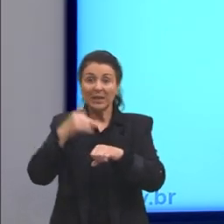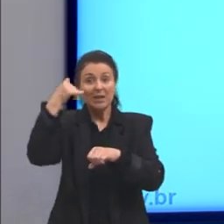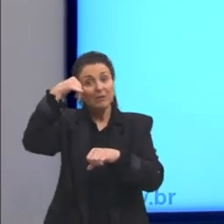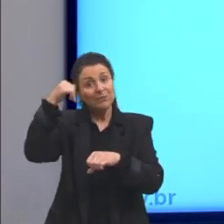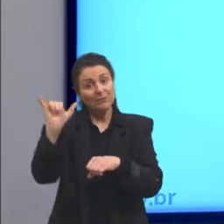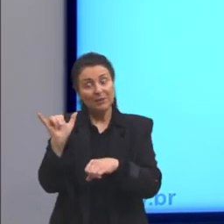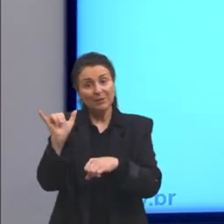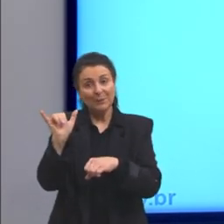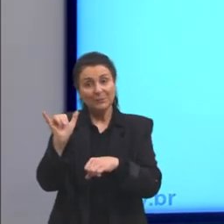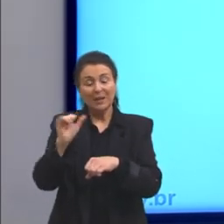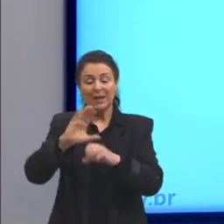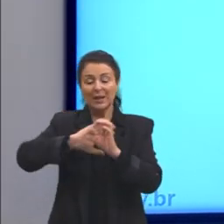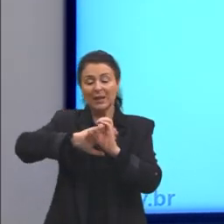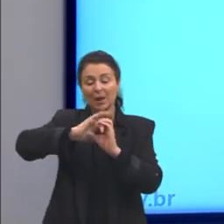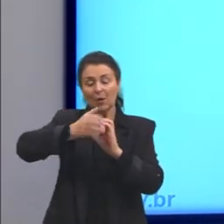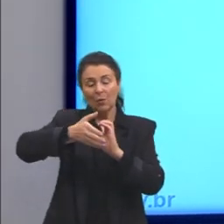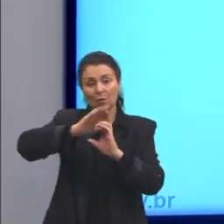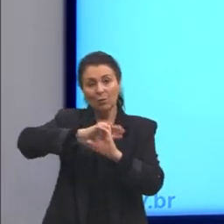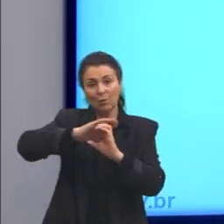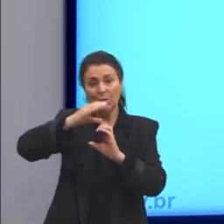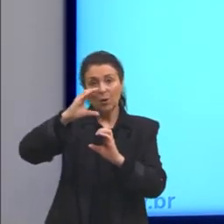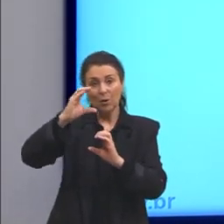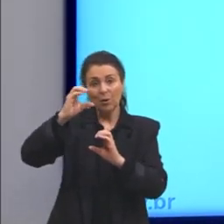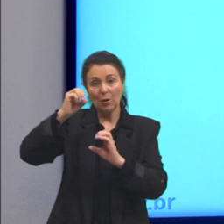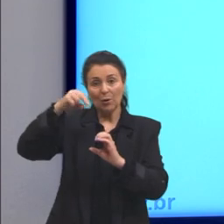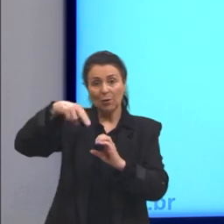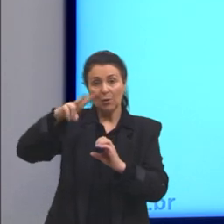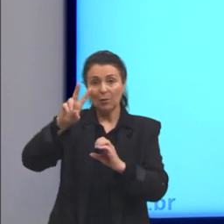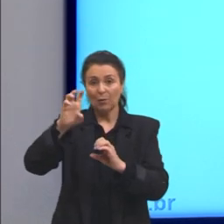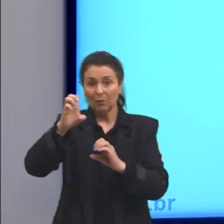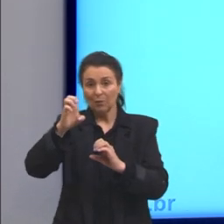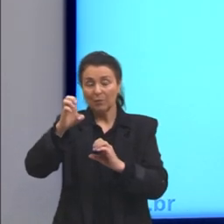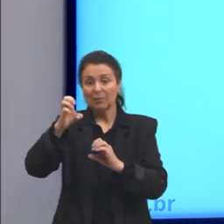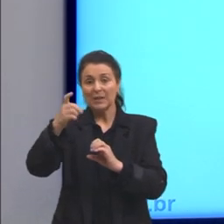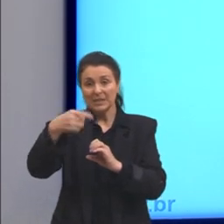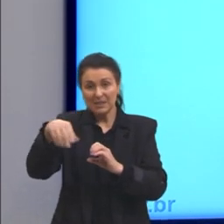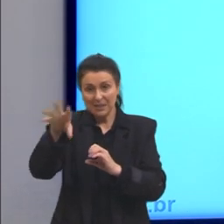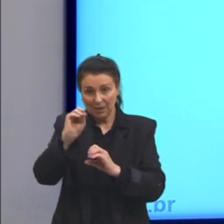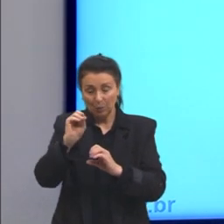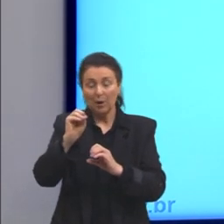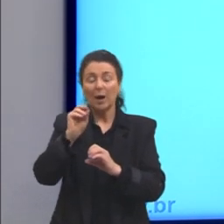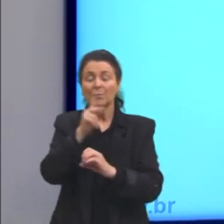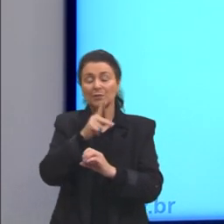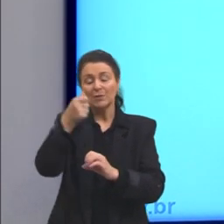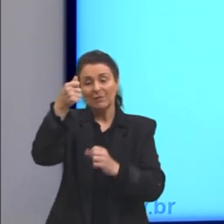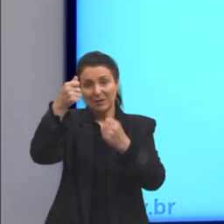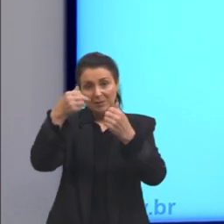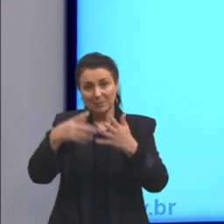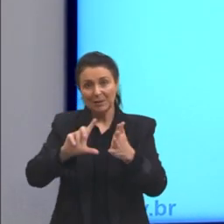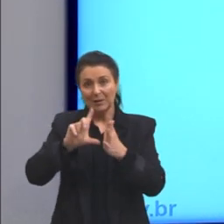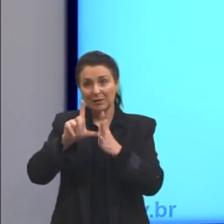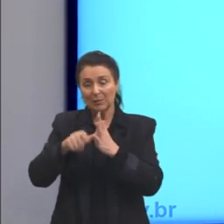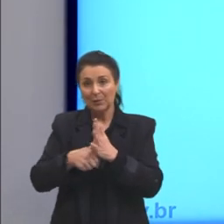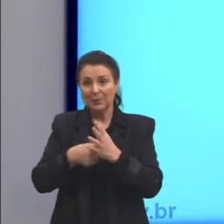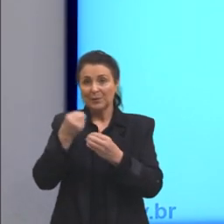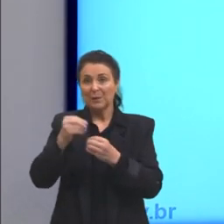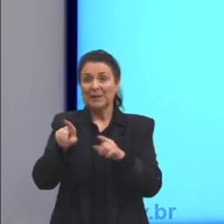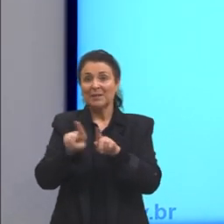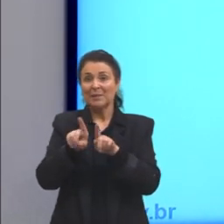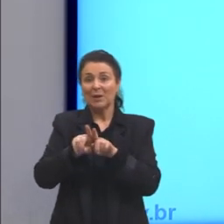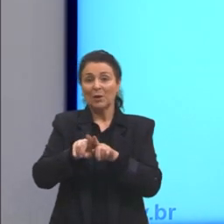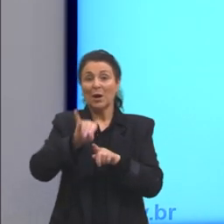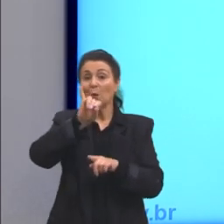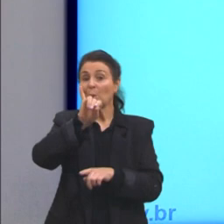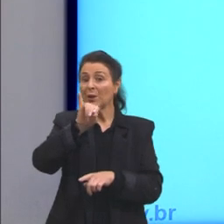E a convecção a gente já vai ver daqui a pouquinho. Então, como que funciona o iglu? A gente falou sobre